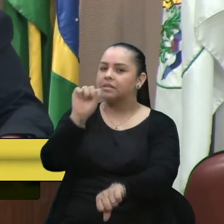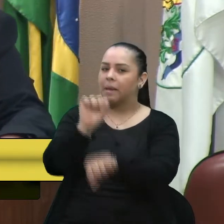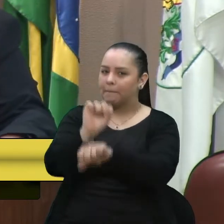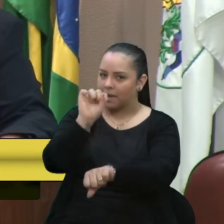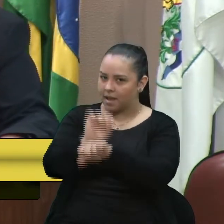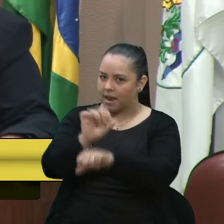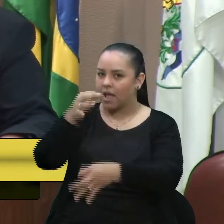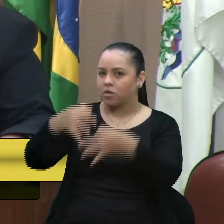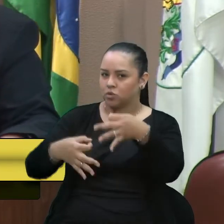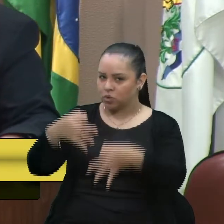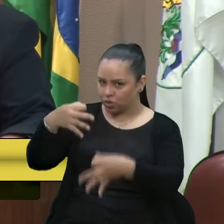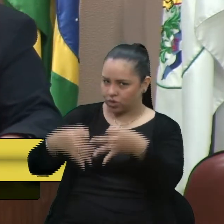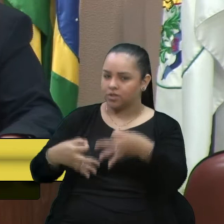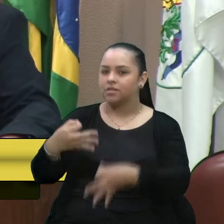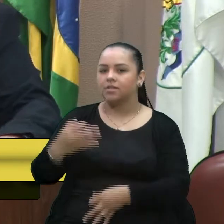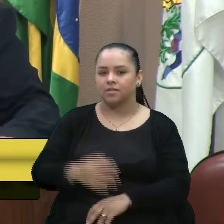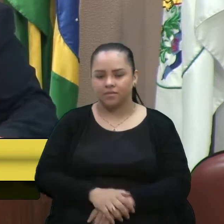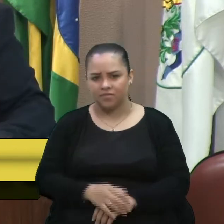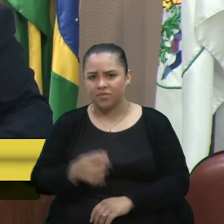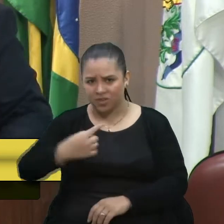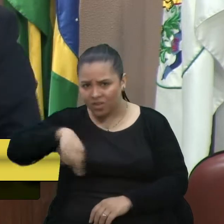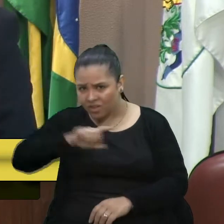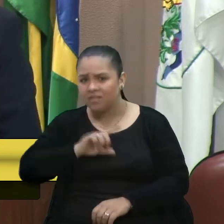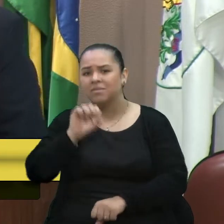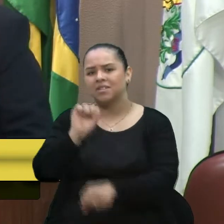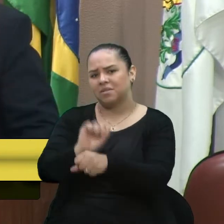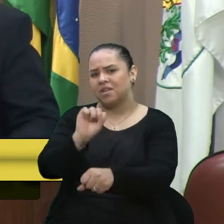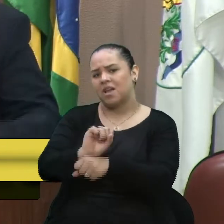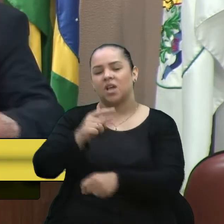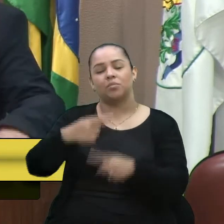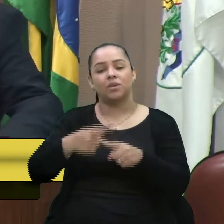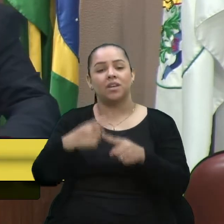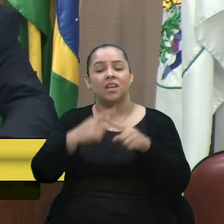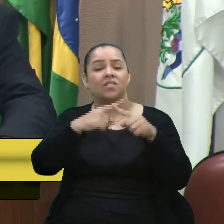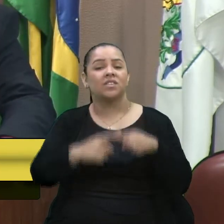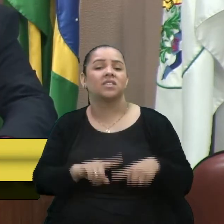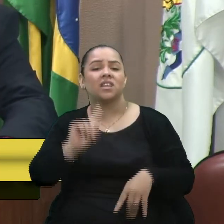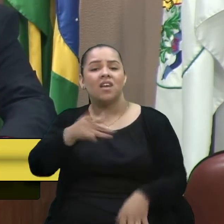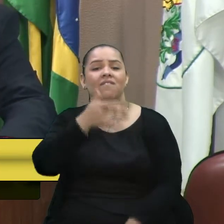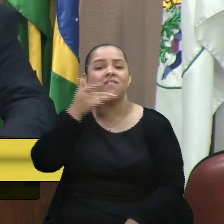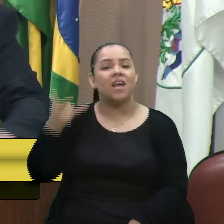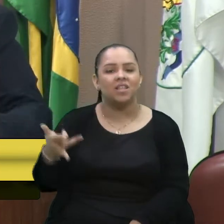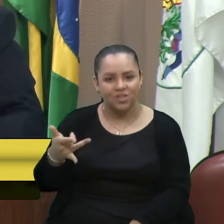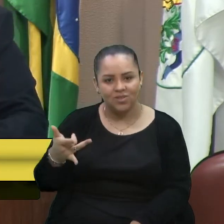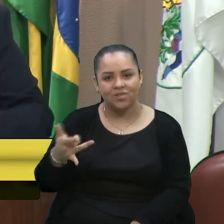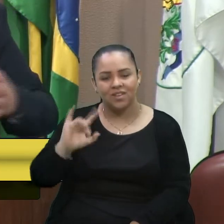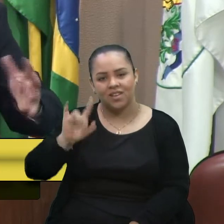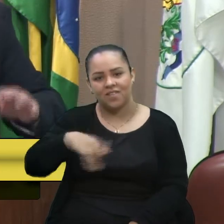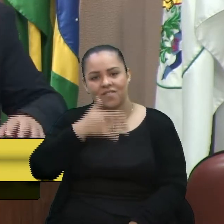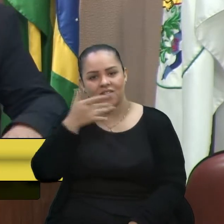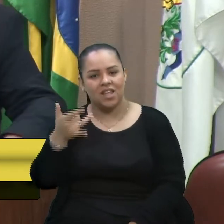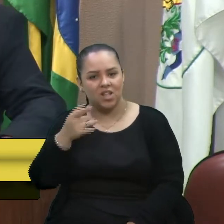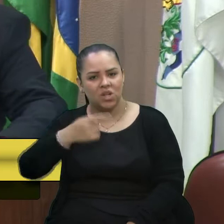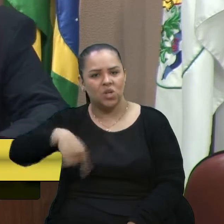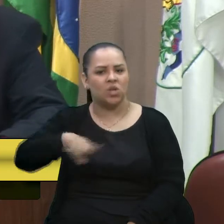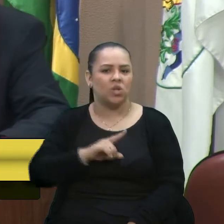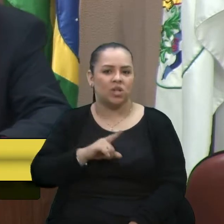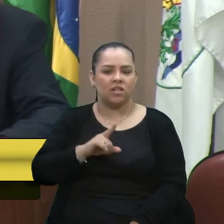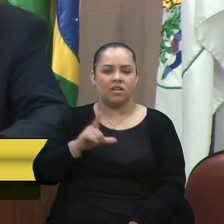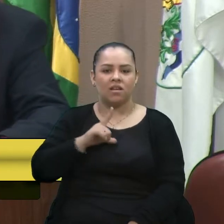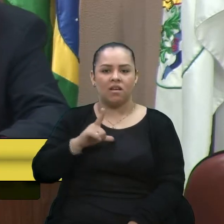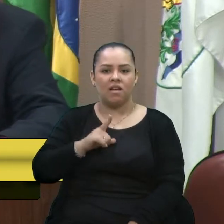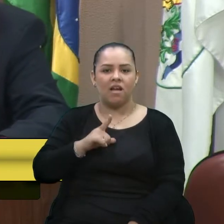Vamos esperar. Vamos esperar, porque, às vezes, é muito fácil a gente pôr as pessoas no paredão, né?